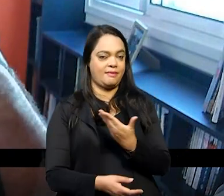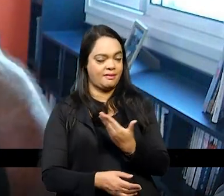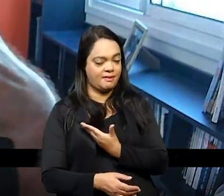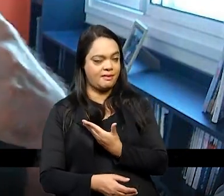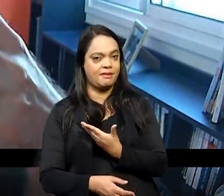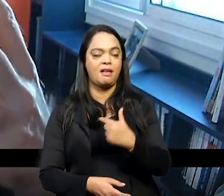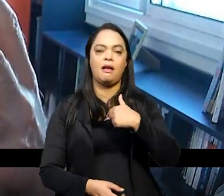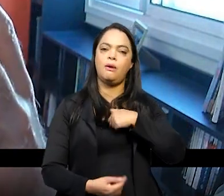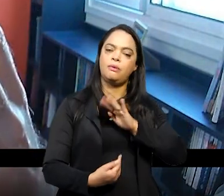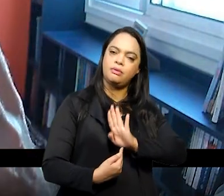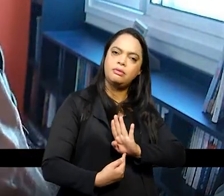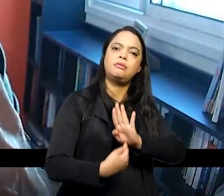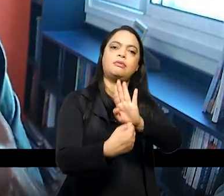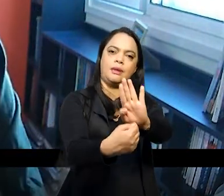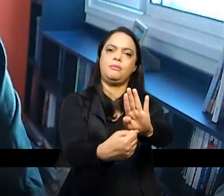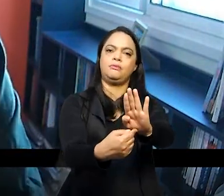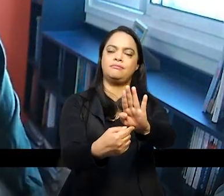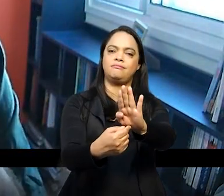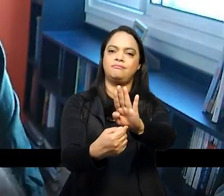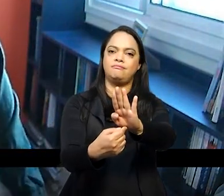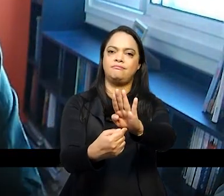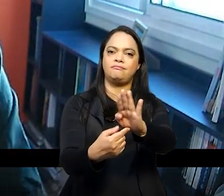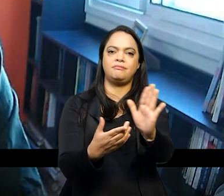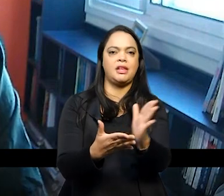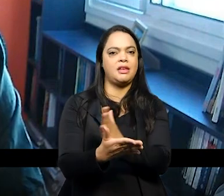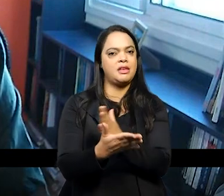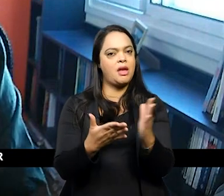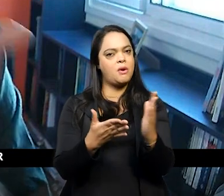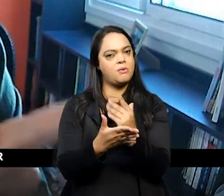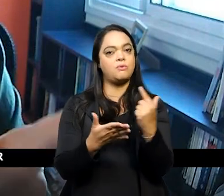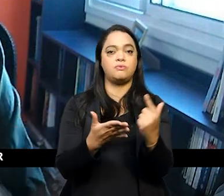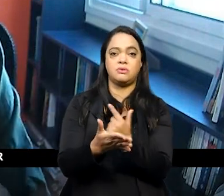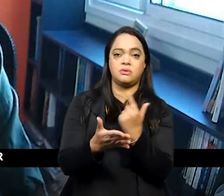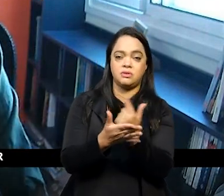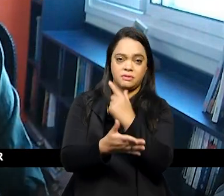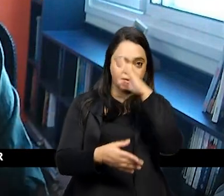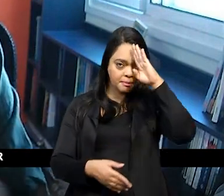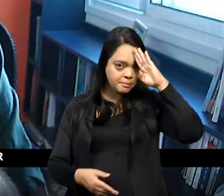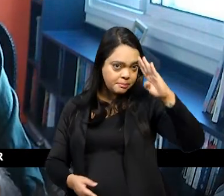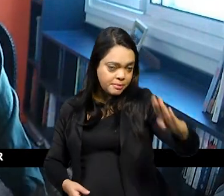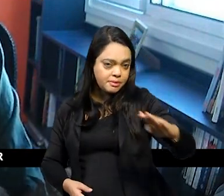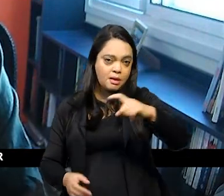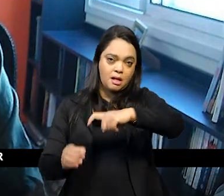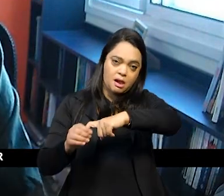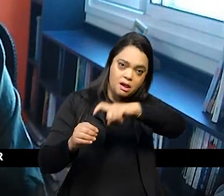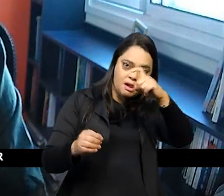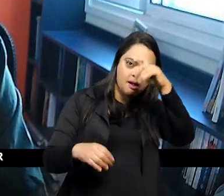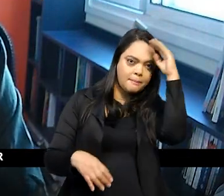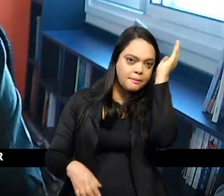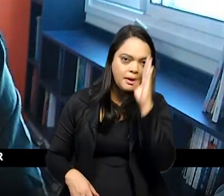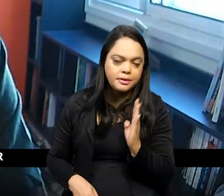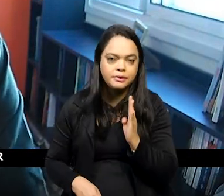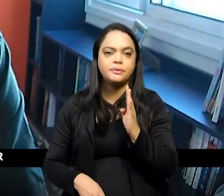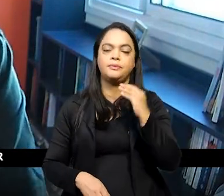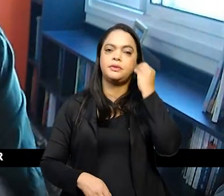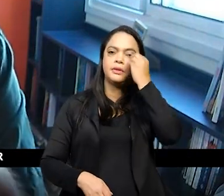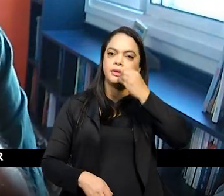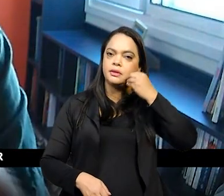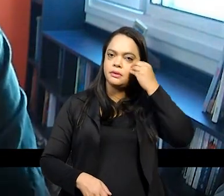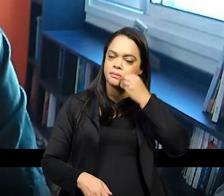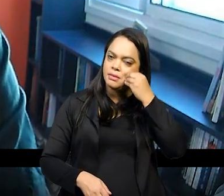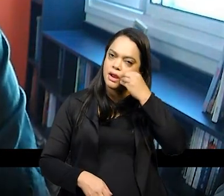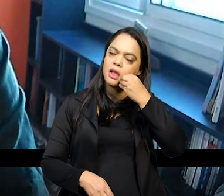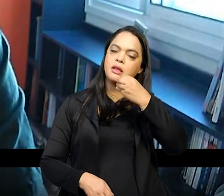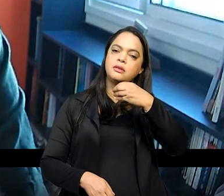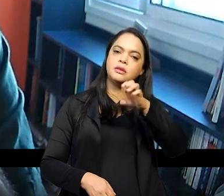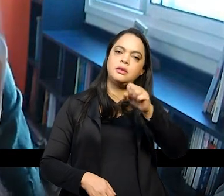isso que eu demonstrei em alguns desses livros principalmente na independência do Brasil e a experiência espanhol americana ali